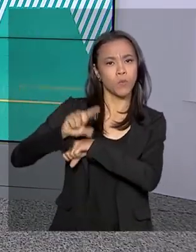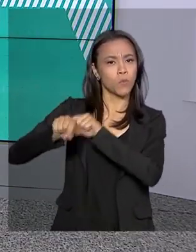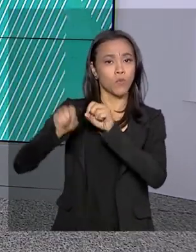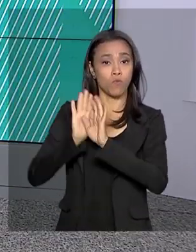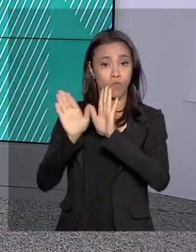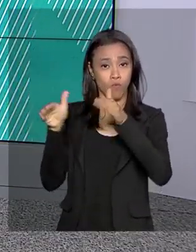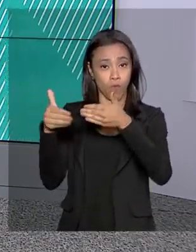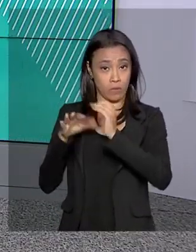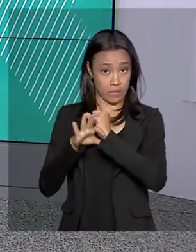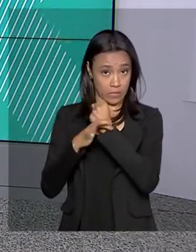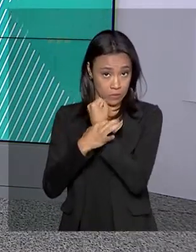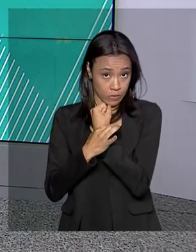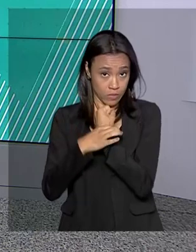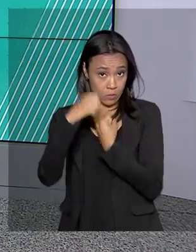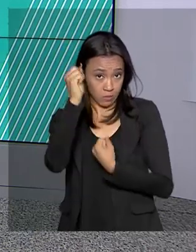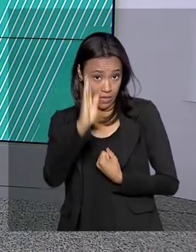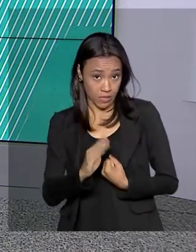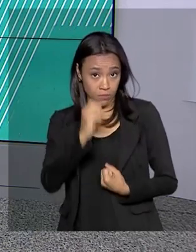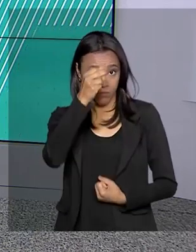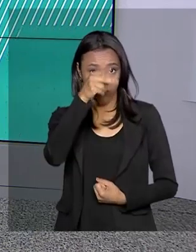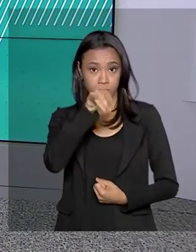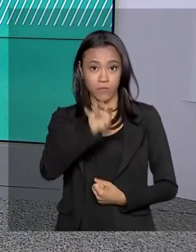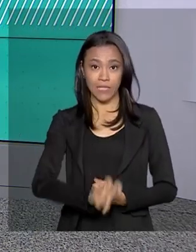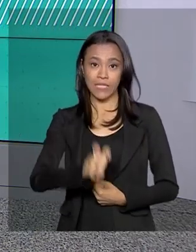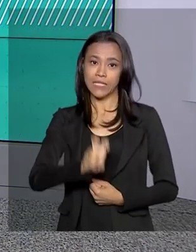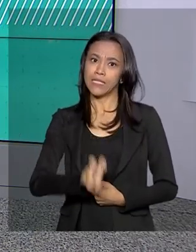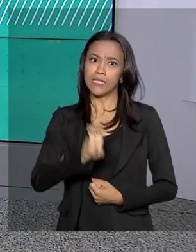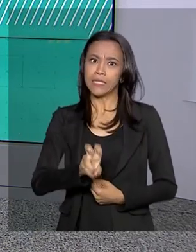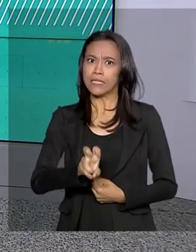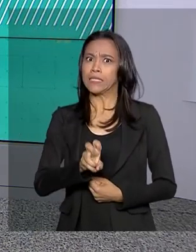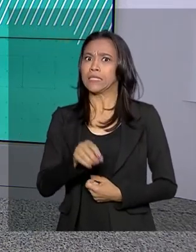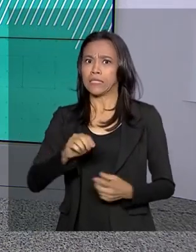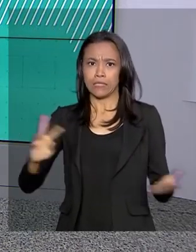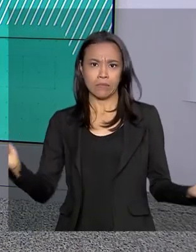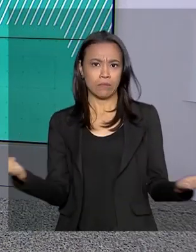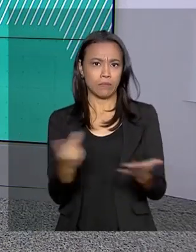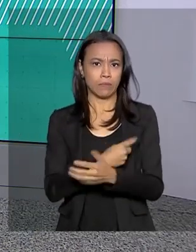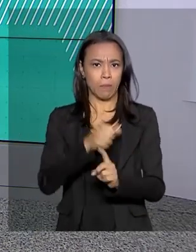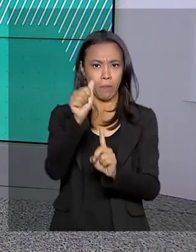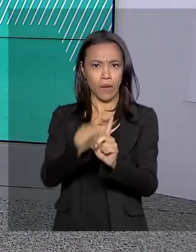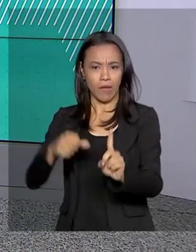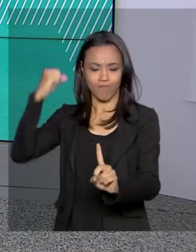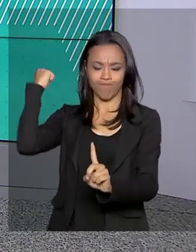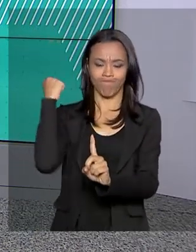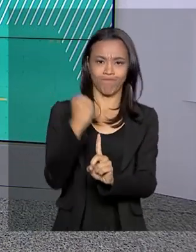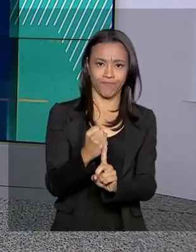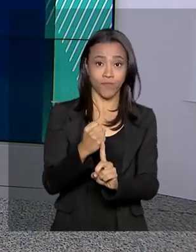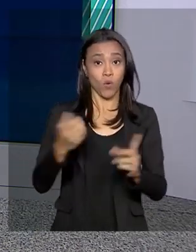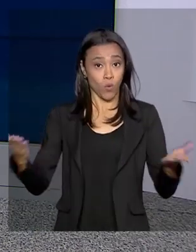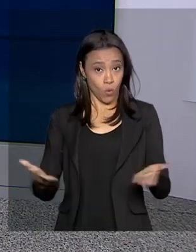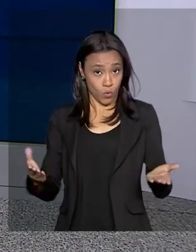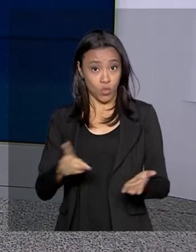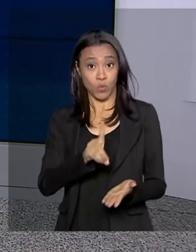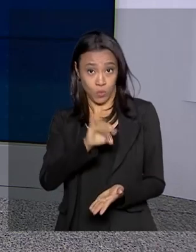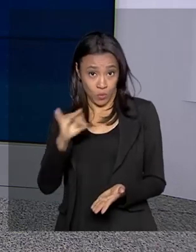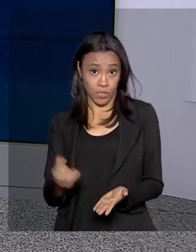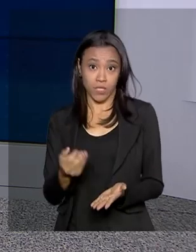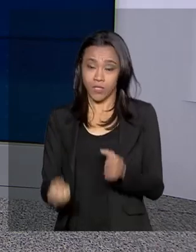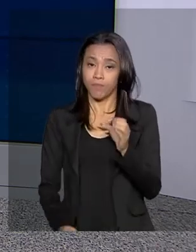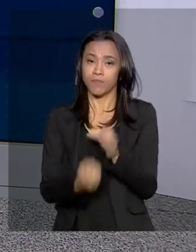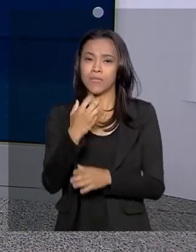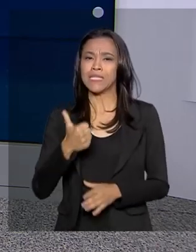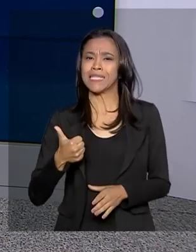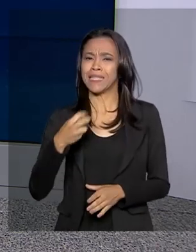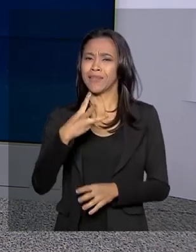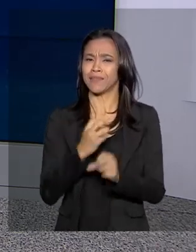Segurança Pública, o Brasil apresenta a quinta maior taxa de feminicídio do mundo. No dia em que a lei Maria da Penha completa 13 anos,